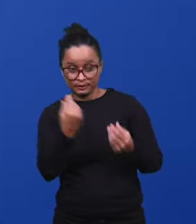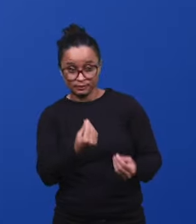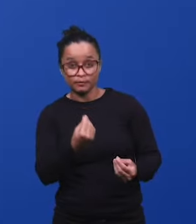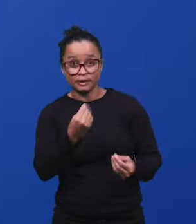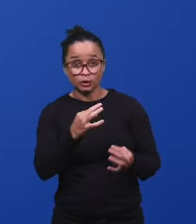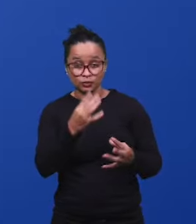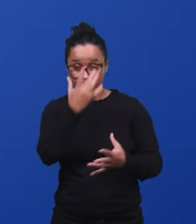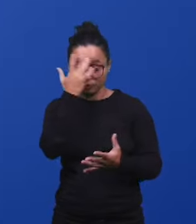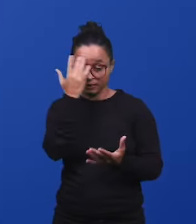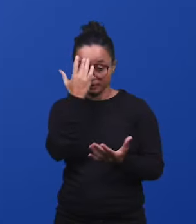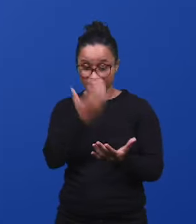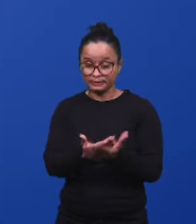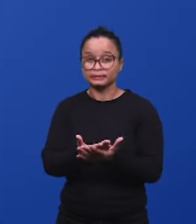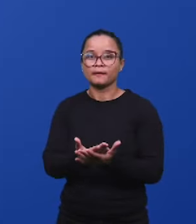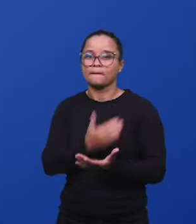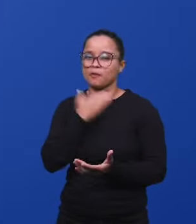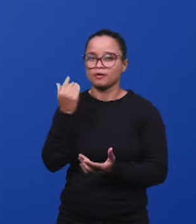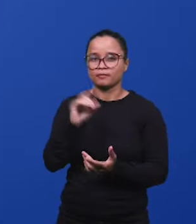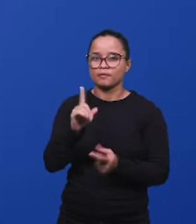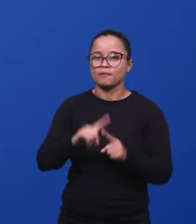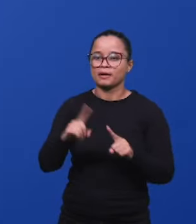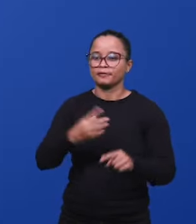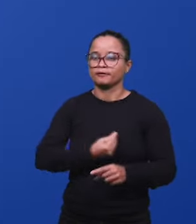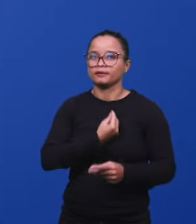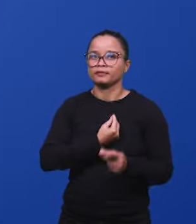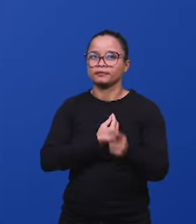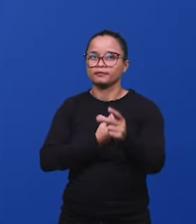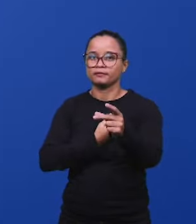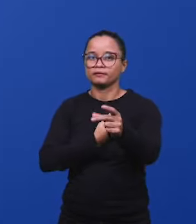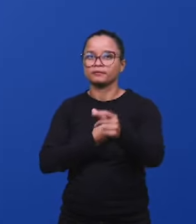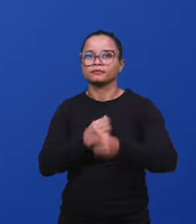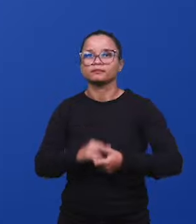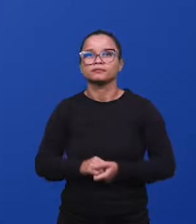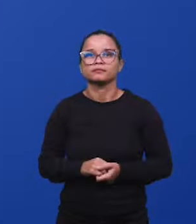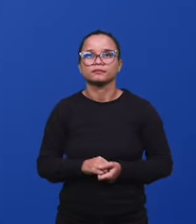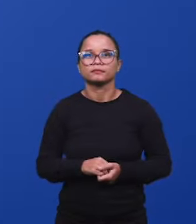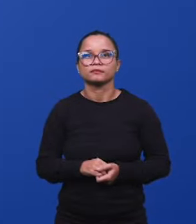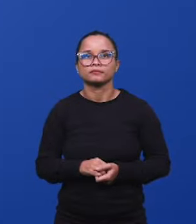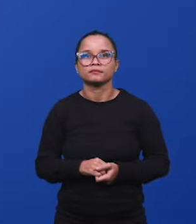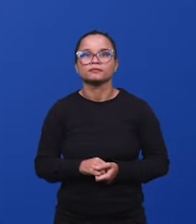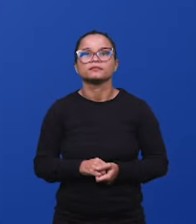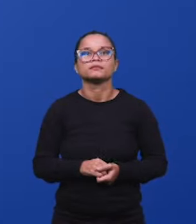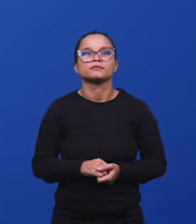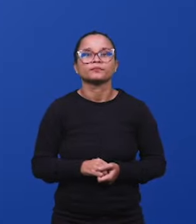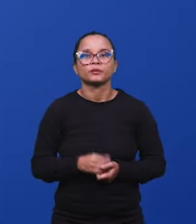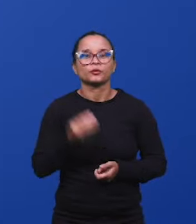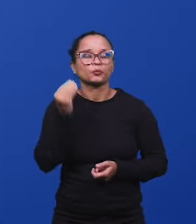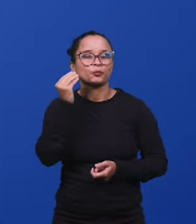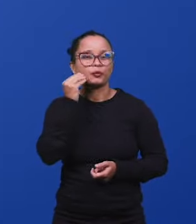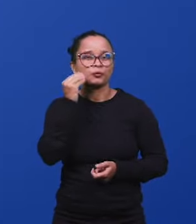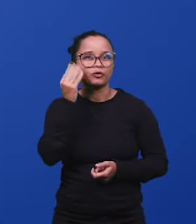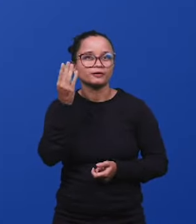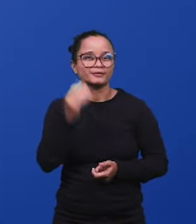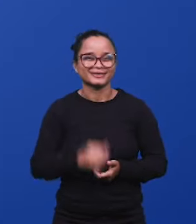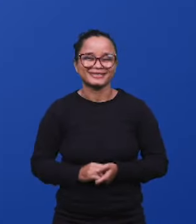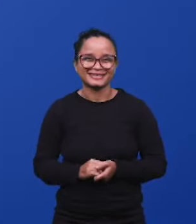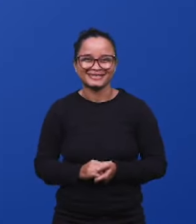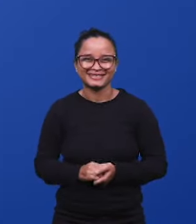aquele que nele crer, não pereça, mas tenha a vida eterna. Manda um beijo para os irmãos.